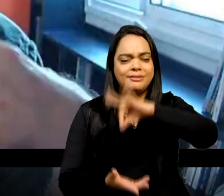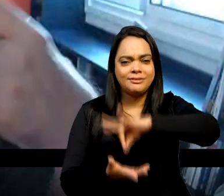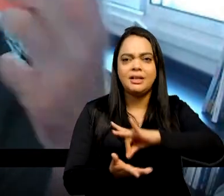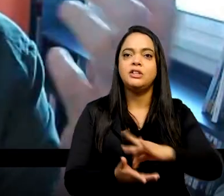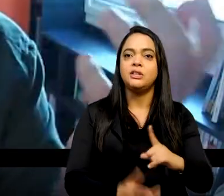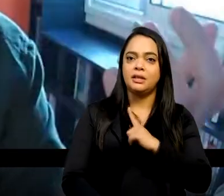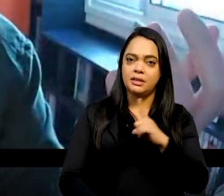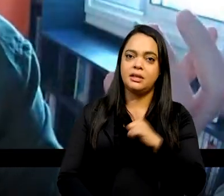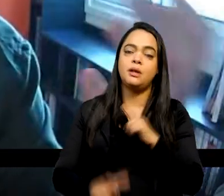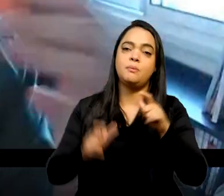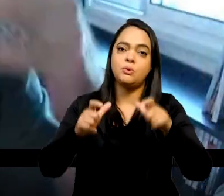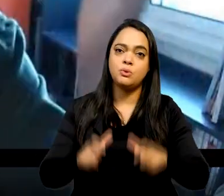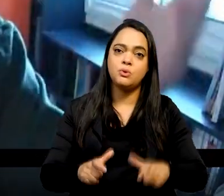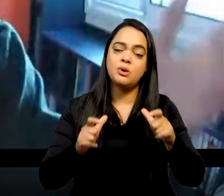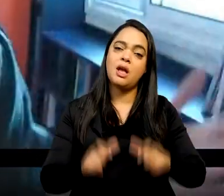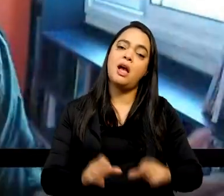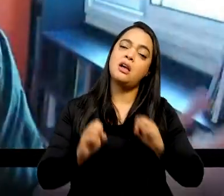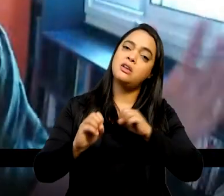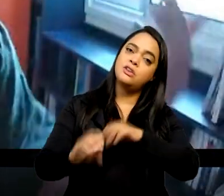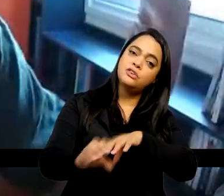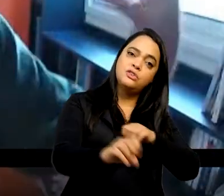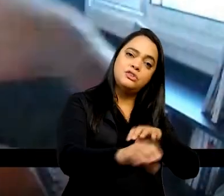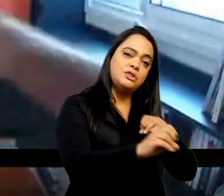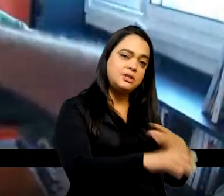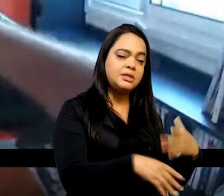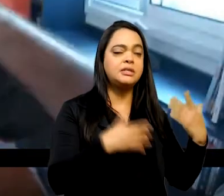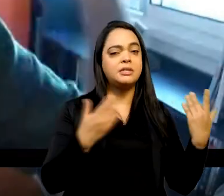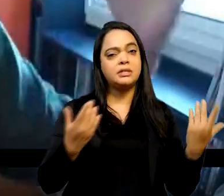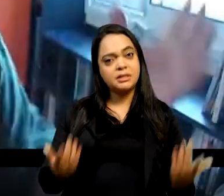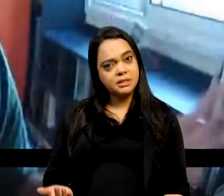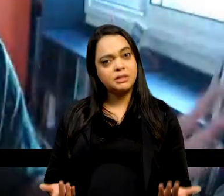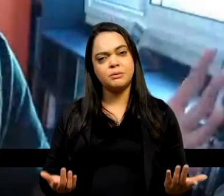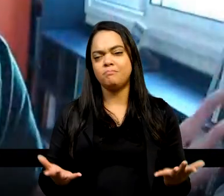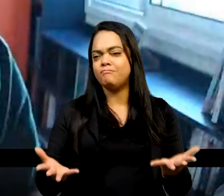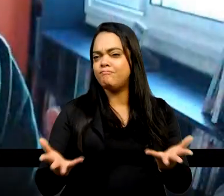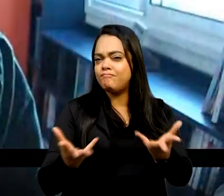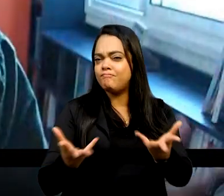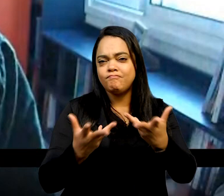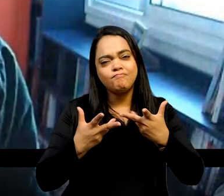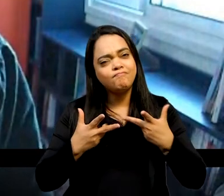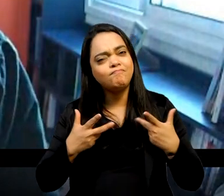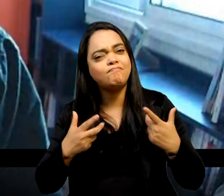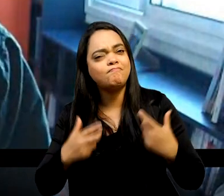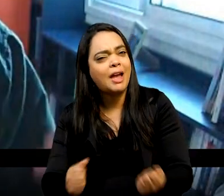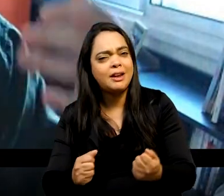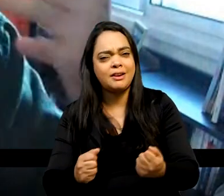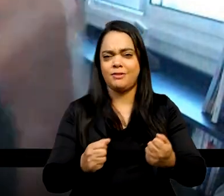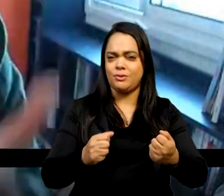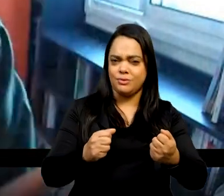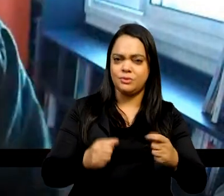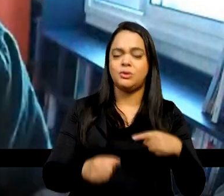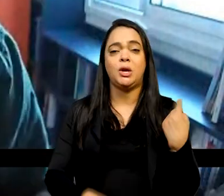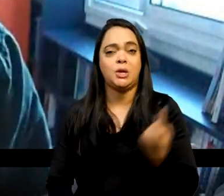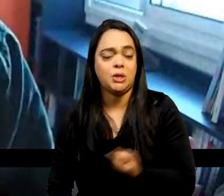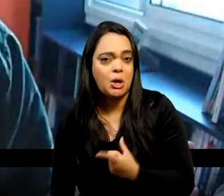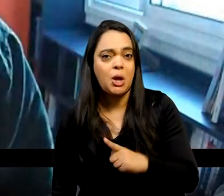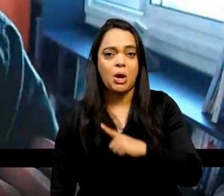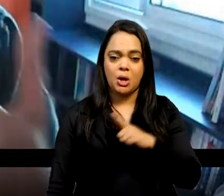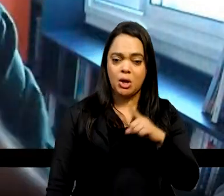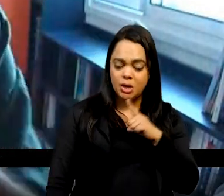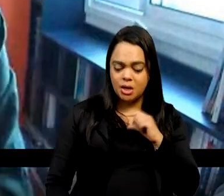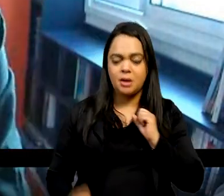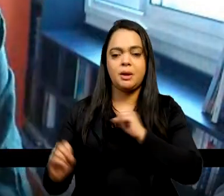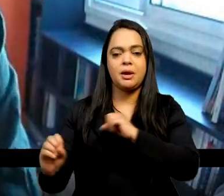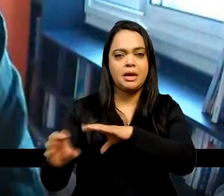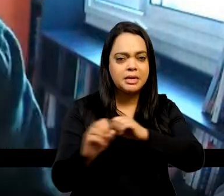temos espaços de ensino em todos os níveis magníficos, de altíssimo nível, nós temos espaços de ensino